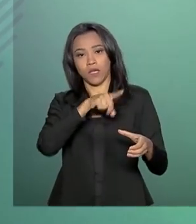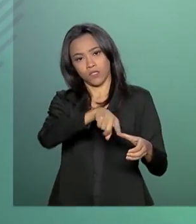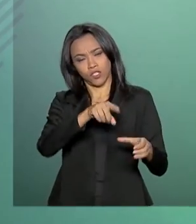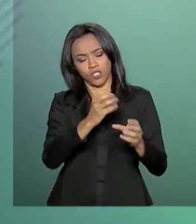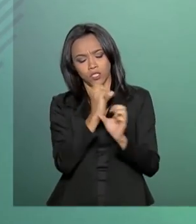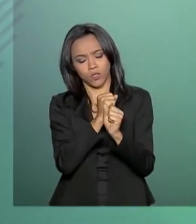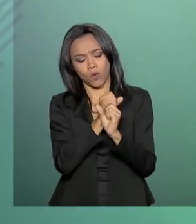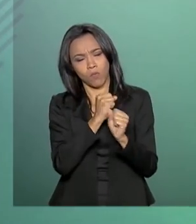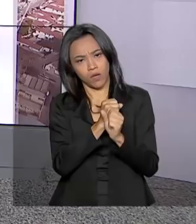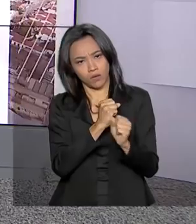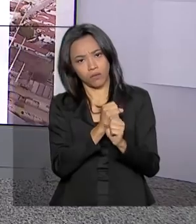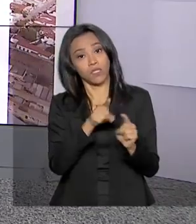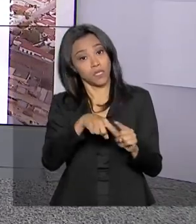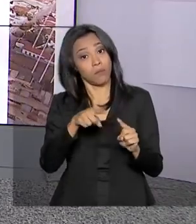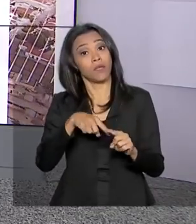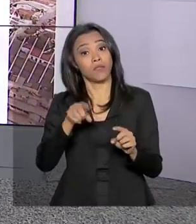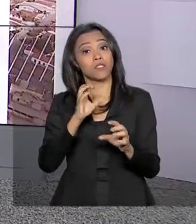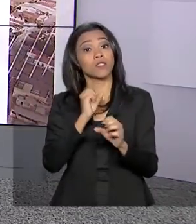futuros profissionais.